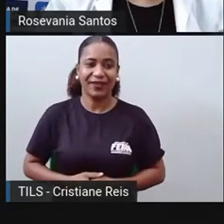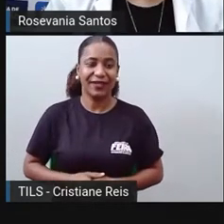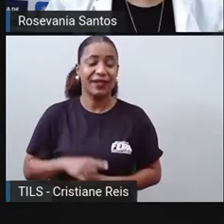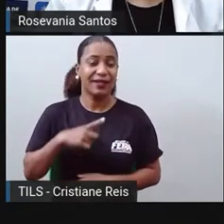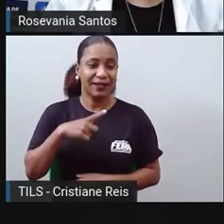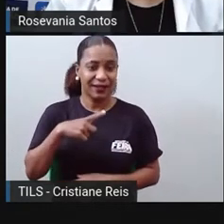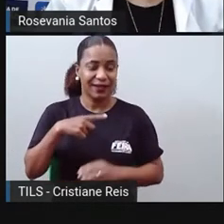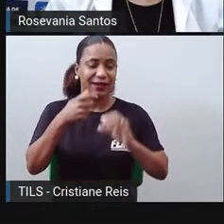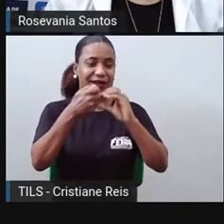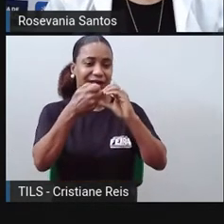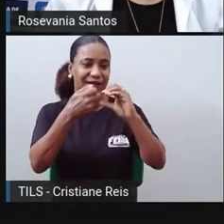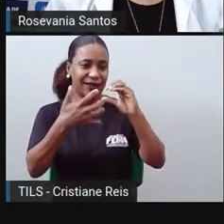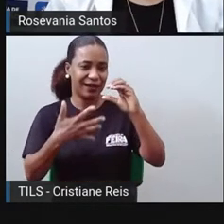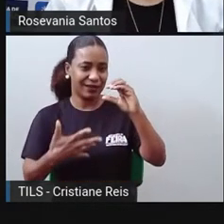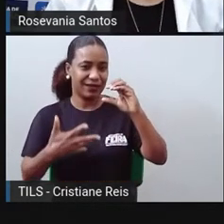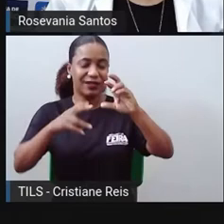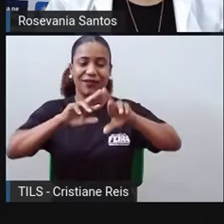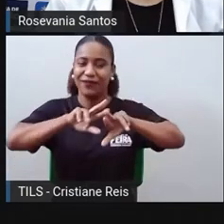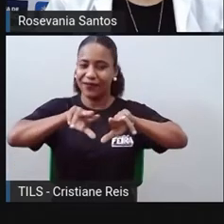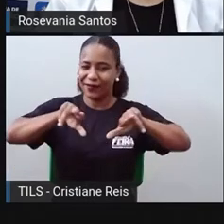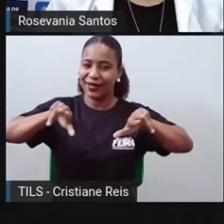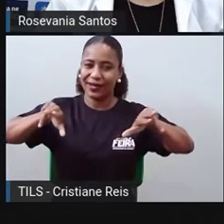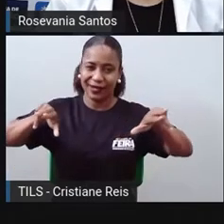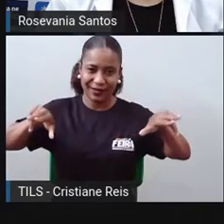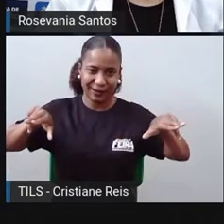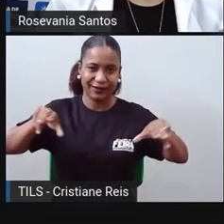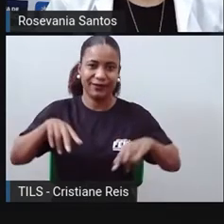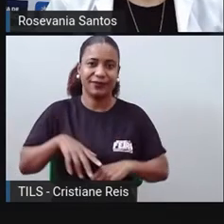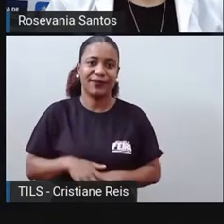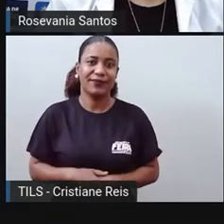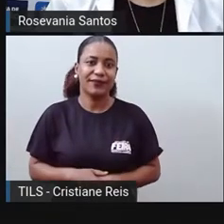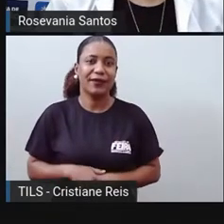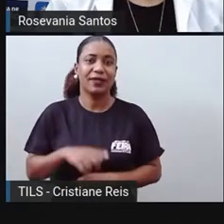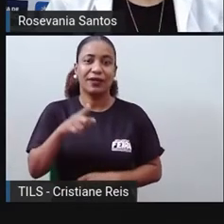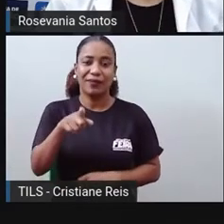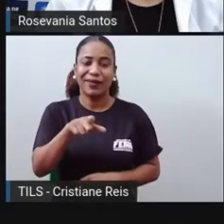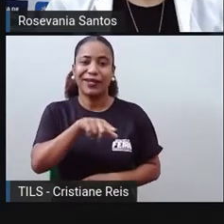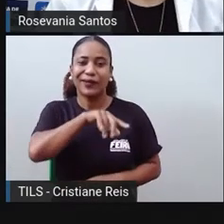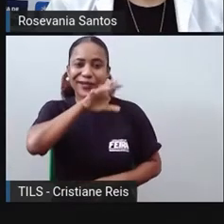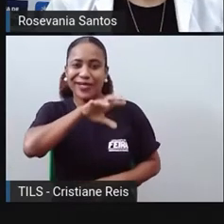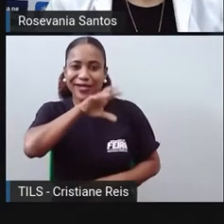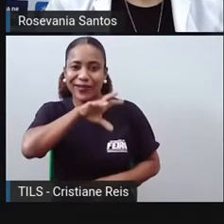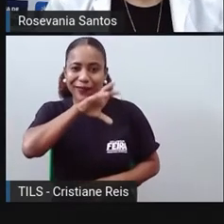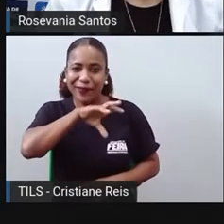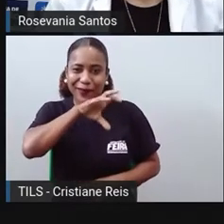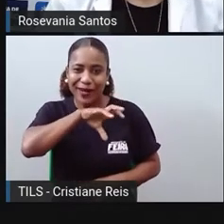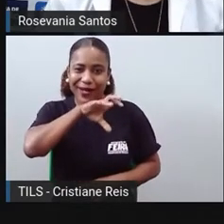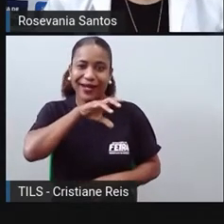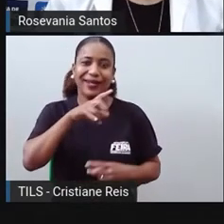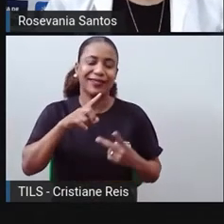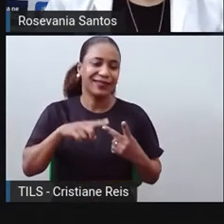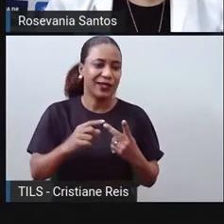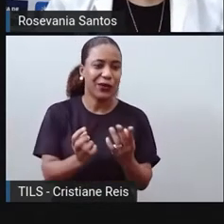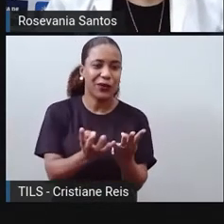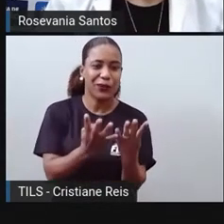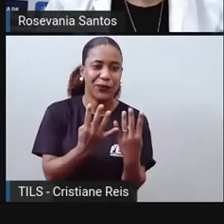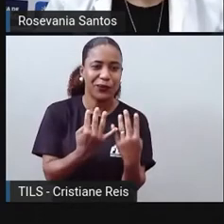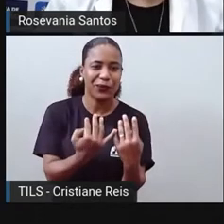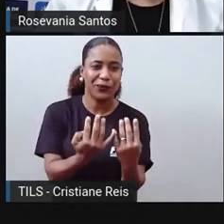que é a questão dos animais exóticos, dos corais, as